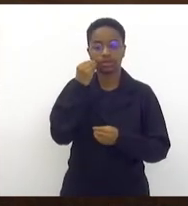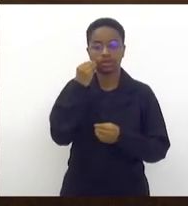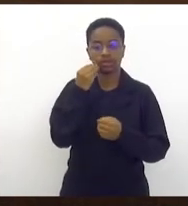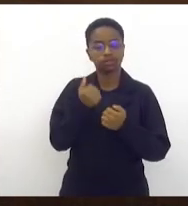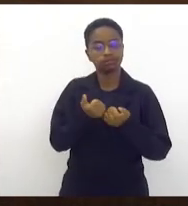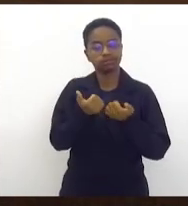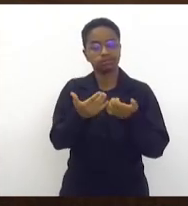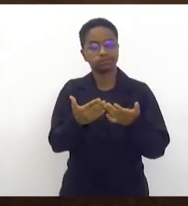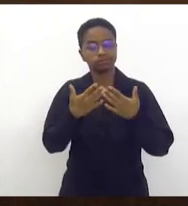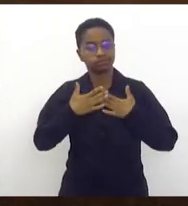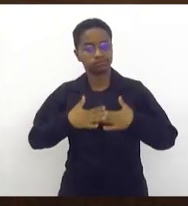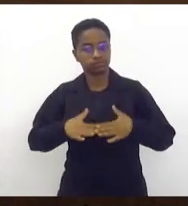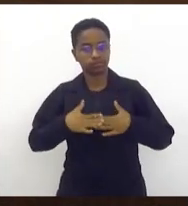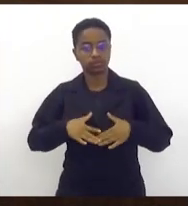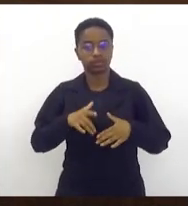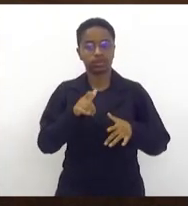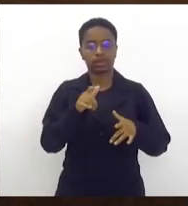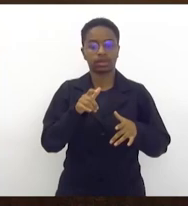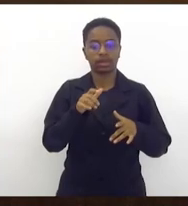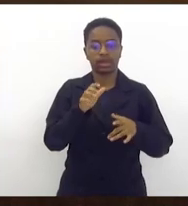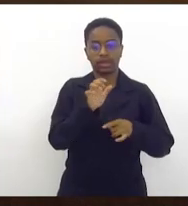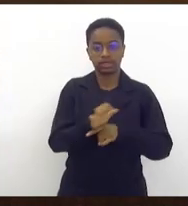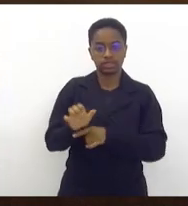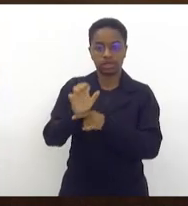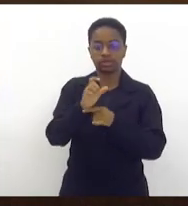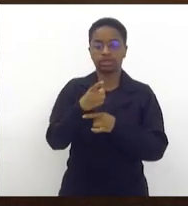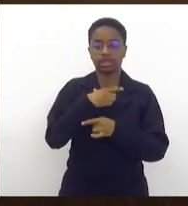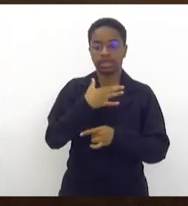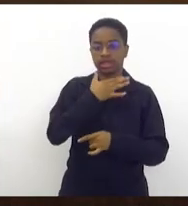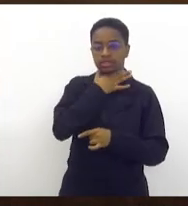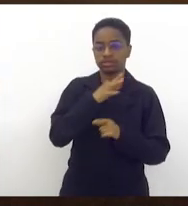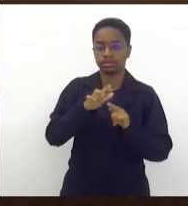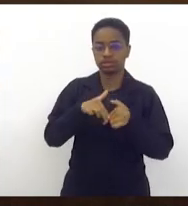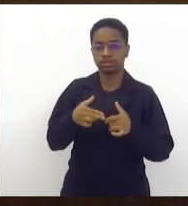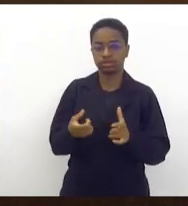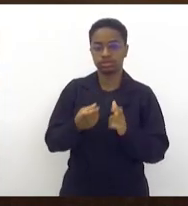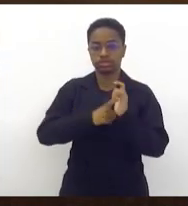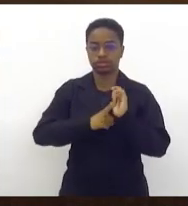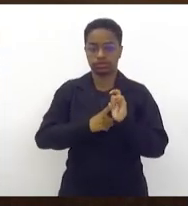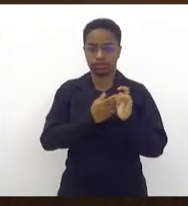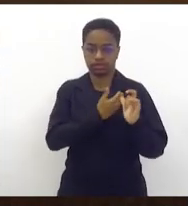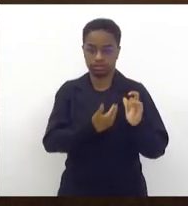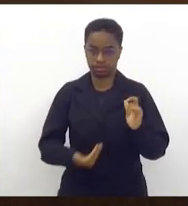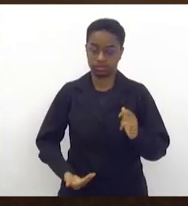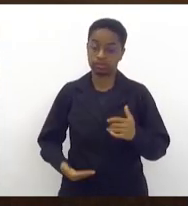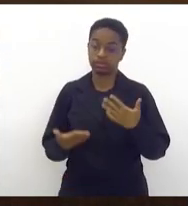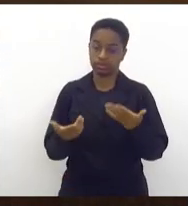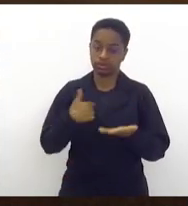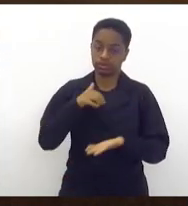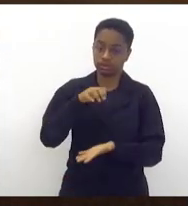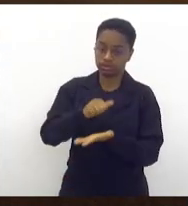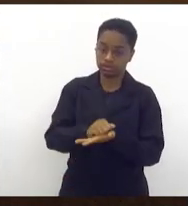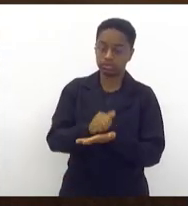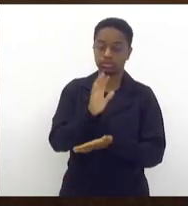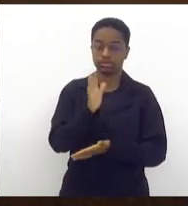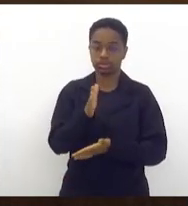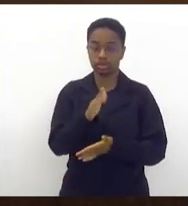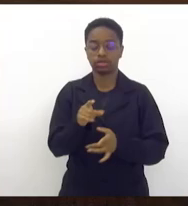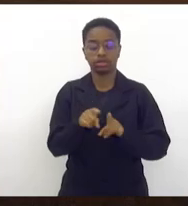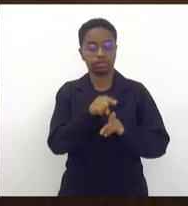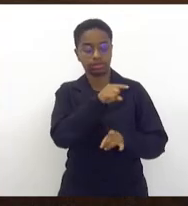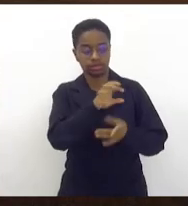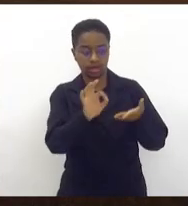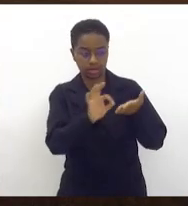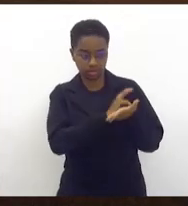estados que passam por essa crise referente aos juros da dívida pública. Então, eu queria, já protocolamos aqui com a assinatura de vossa